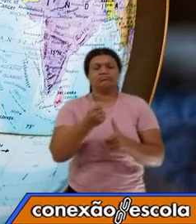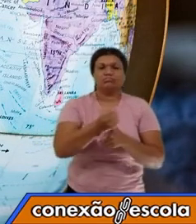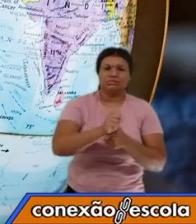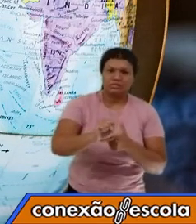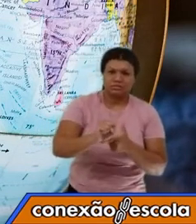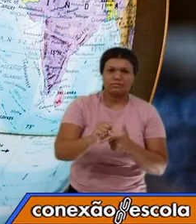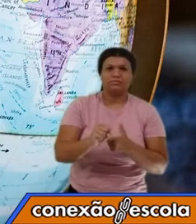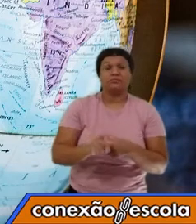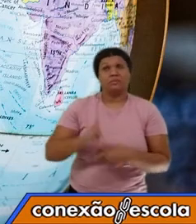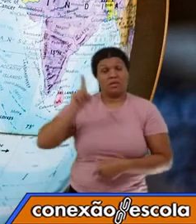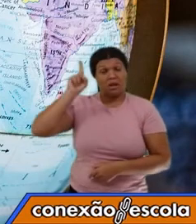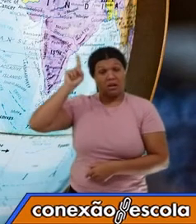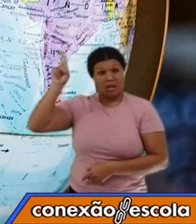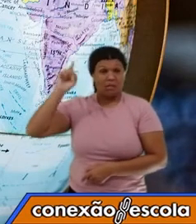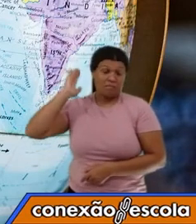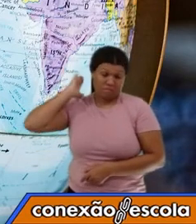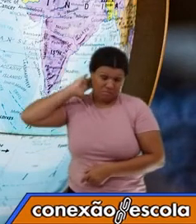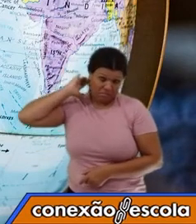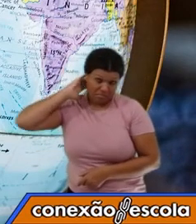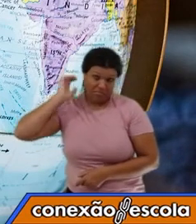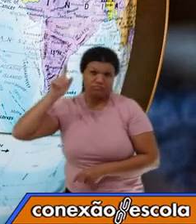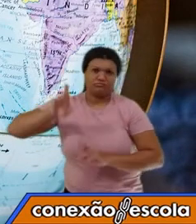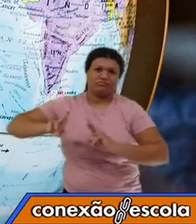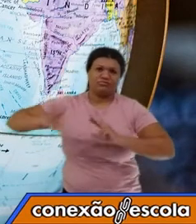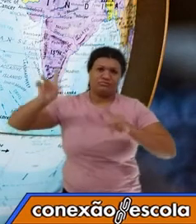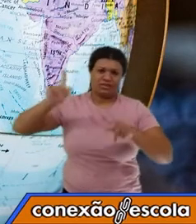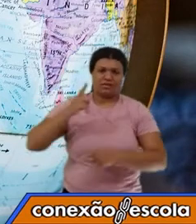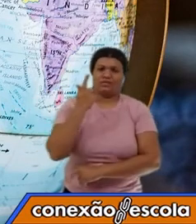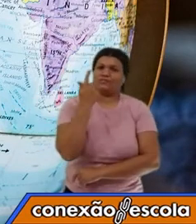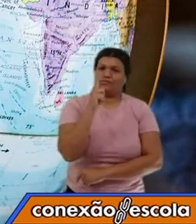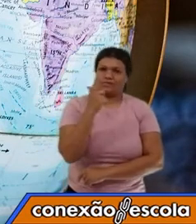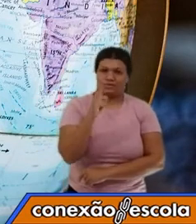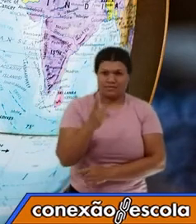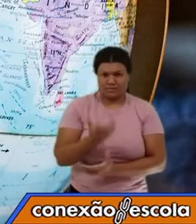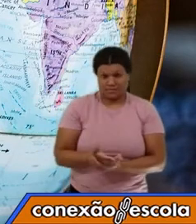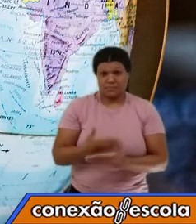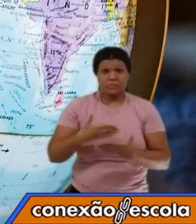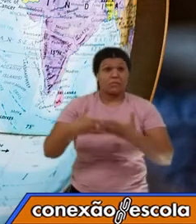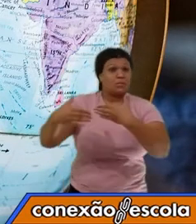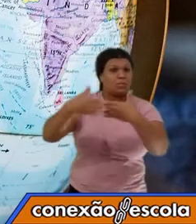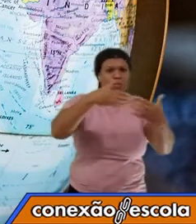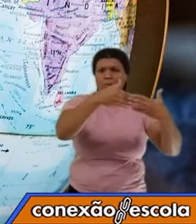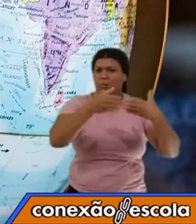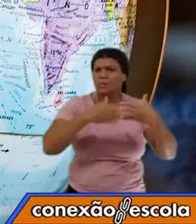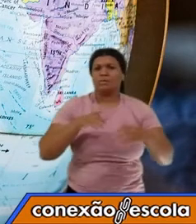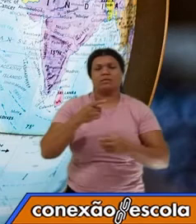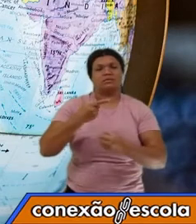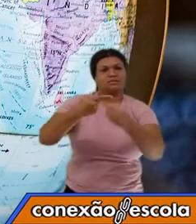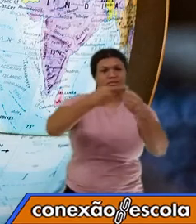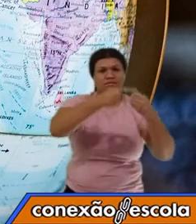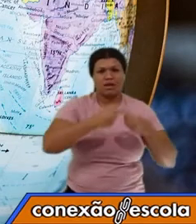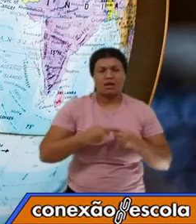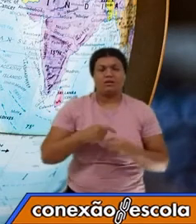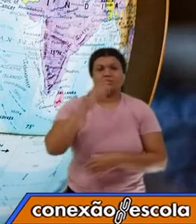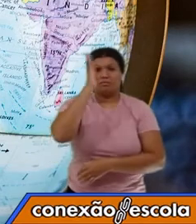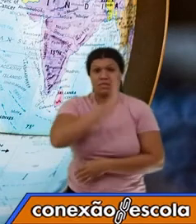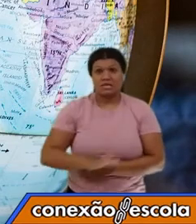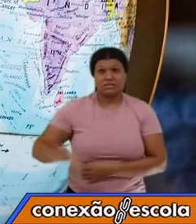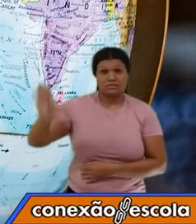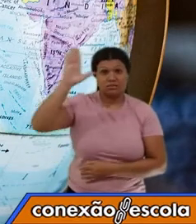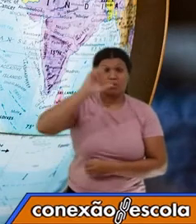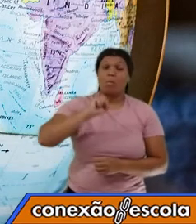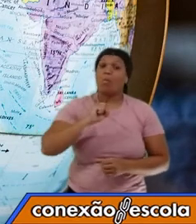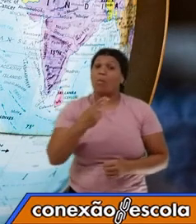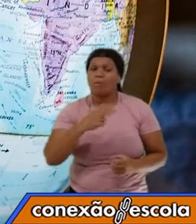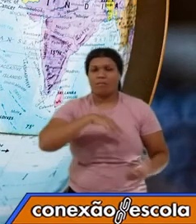bairro de Belém é diferente de um bairro de Goiânia, em qualquer cidade do Brasil ou do mundo. Beleza,